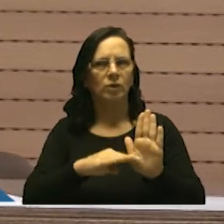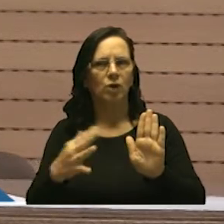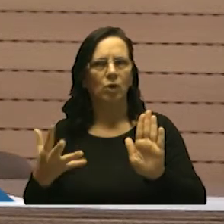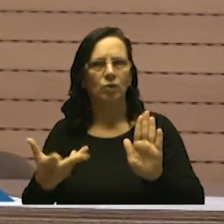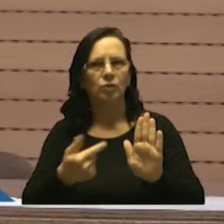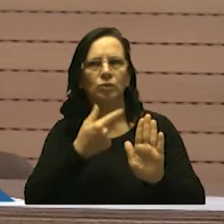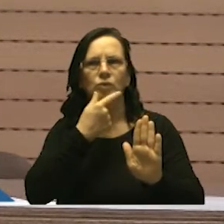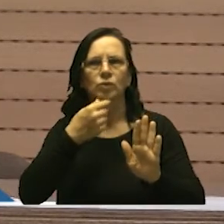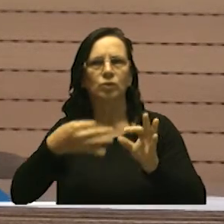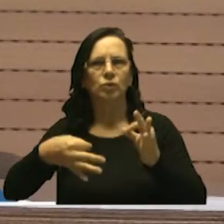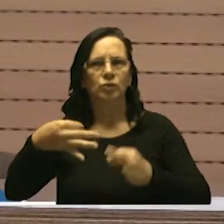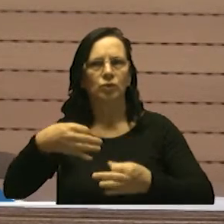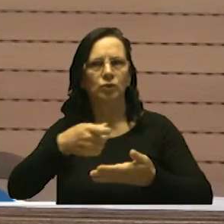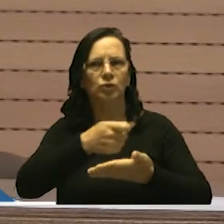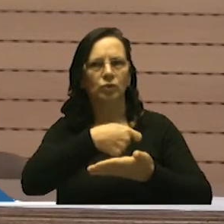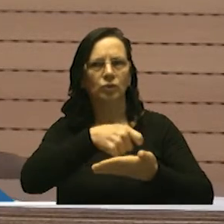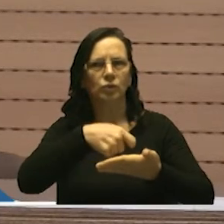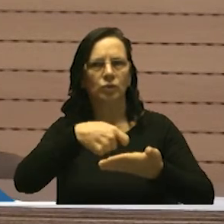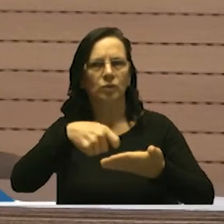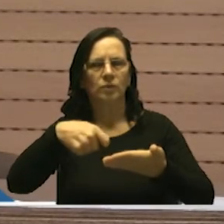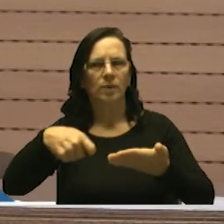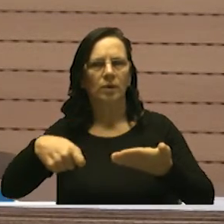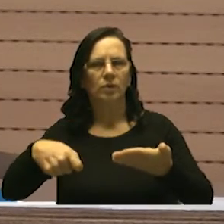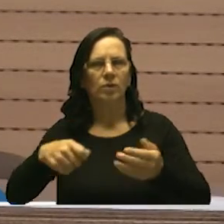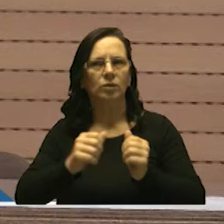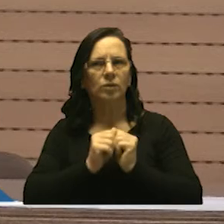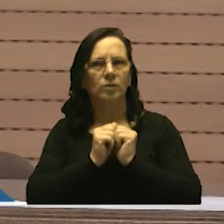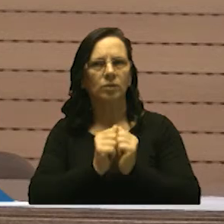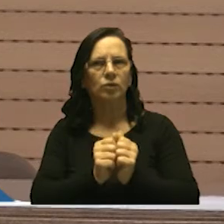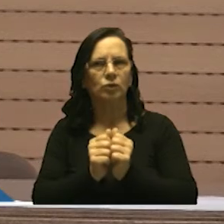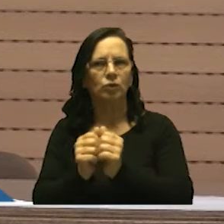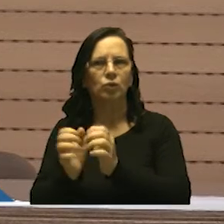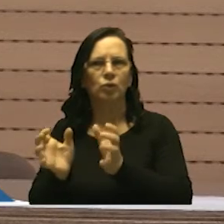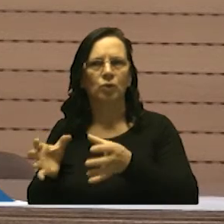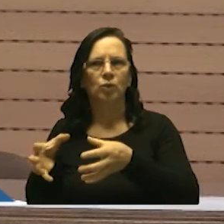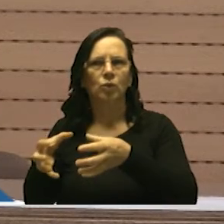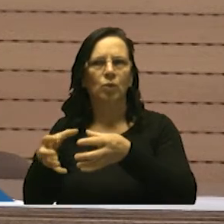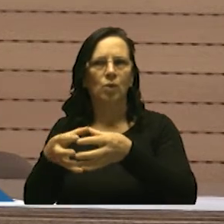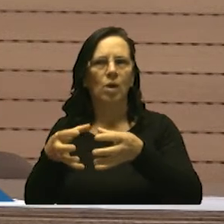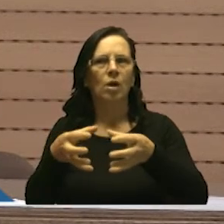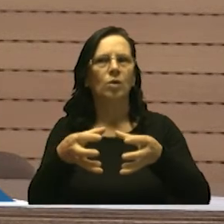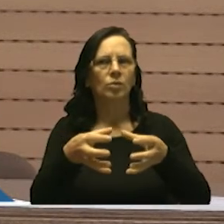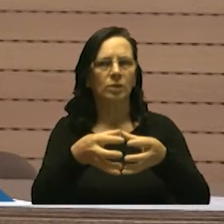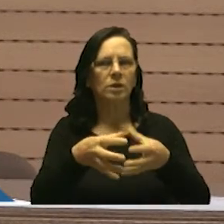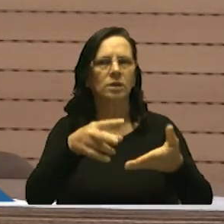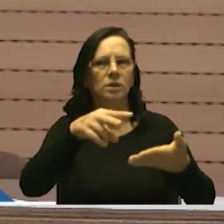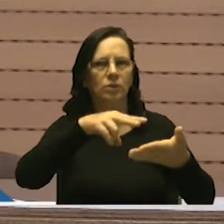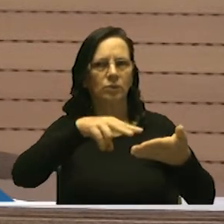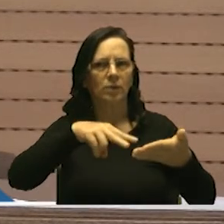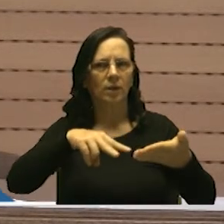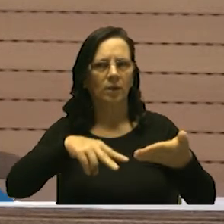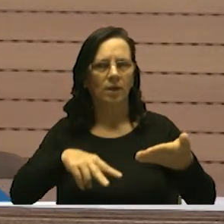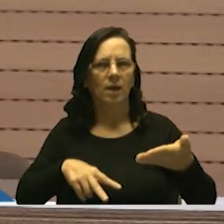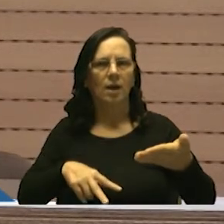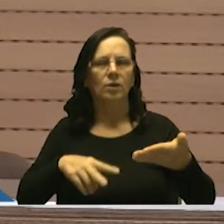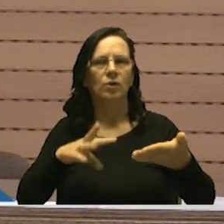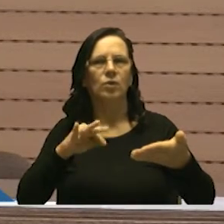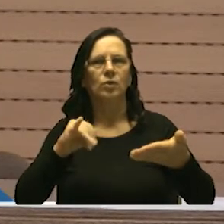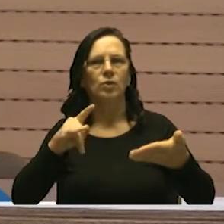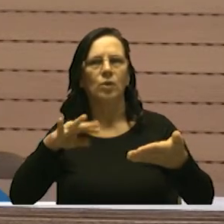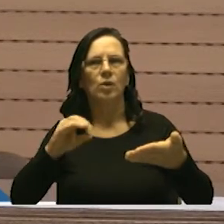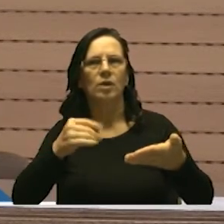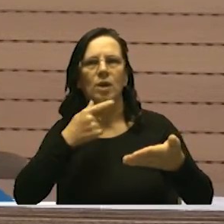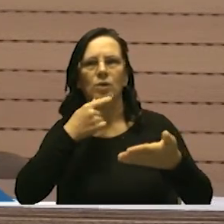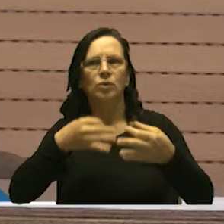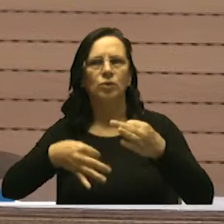douta assessoria jurídica da casa nos aspectos que cabem a esta comissão a análise o técnico